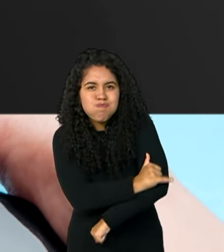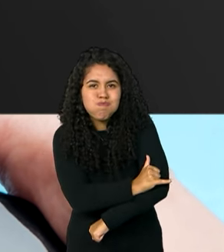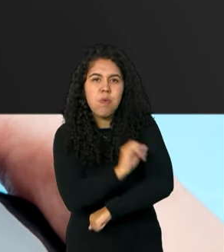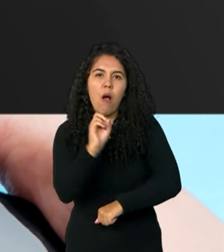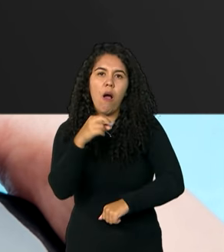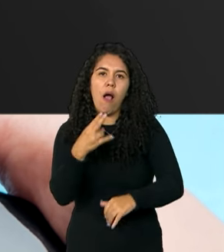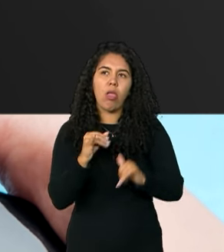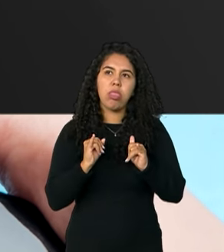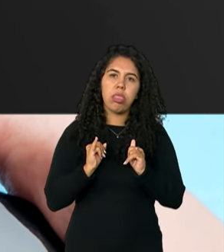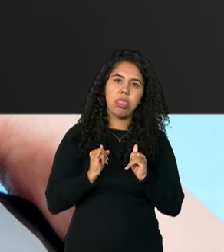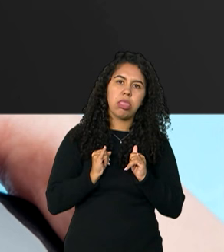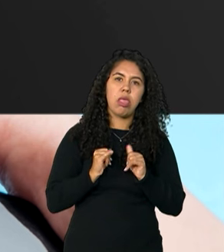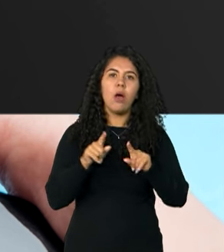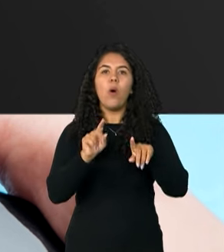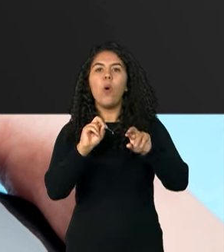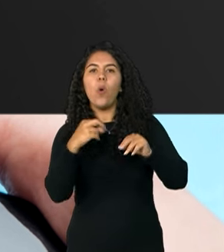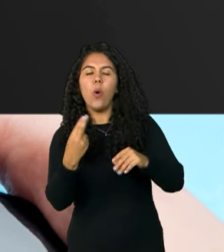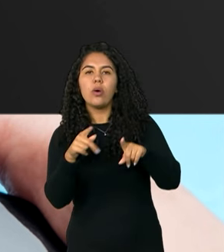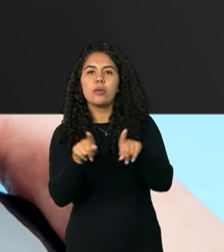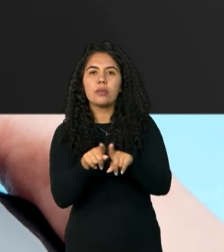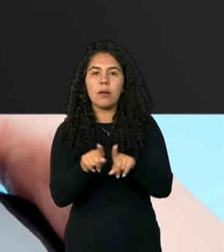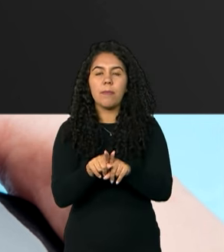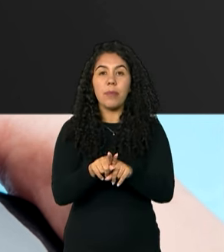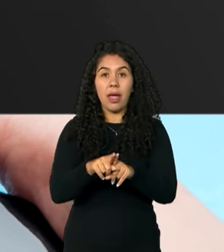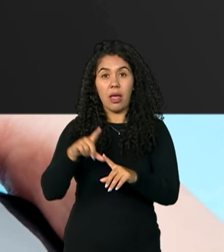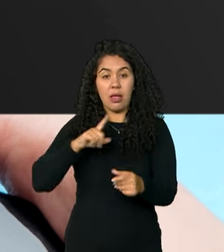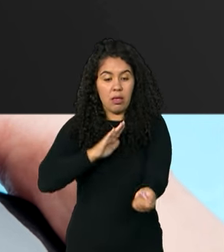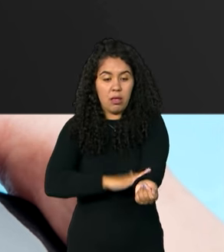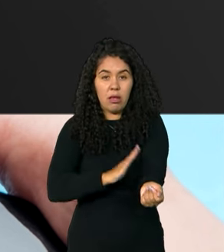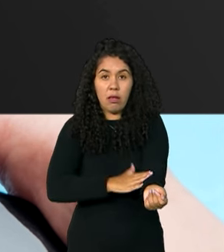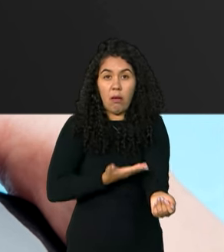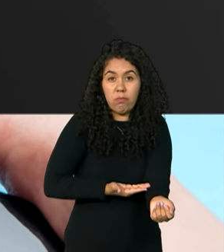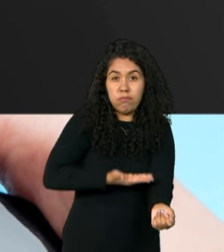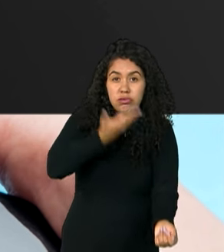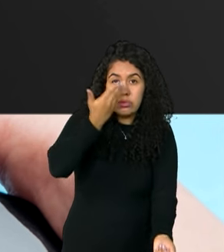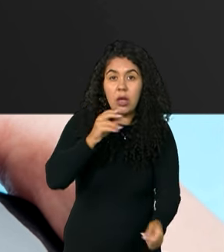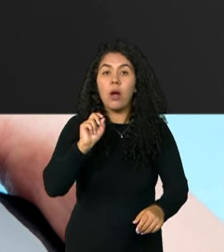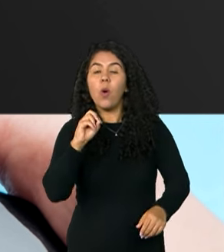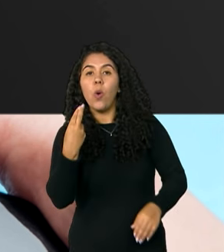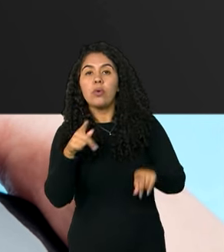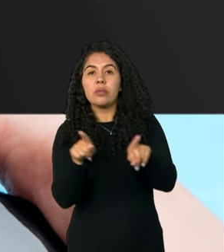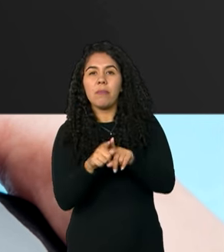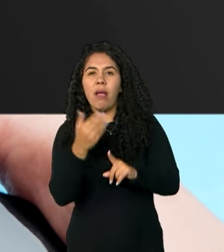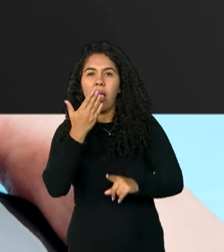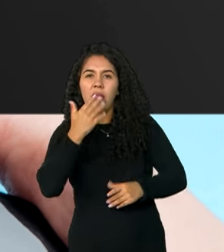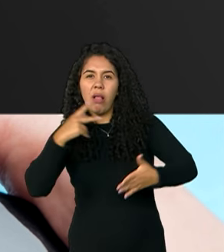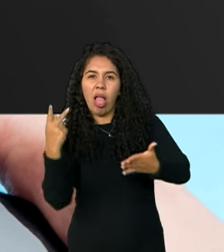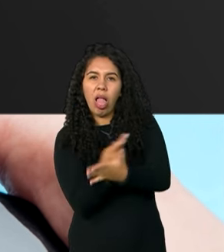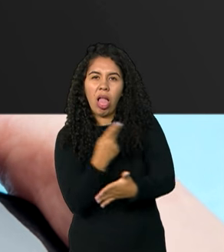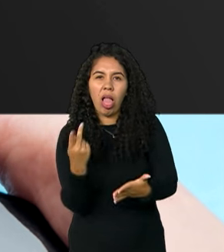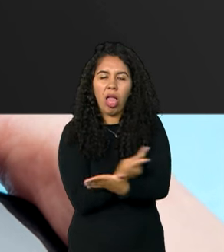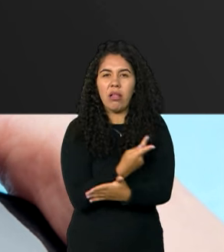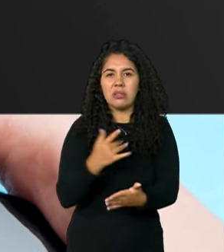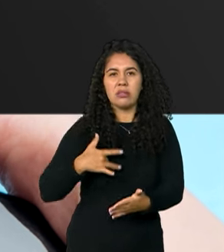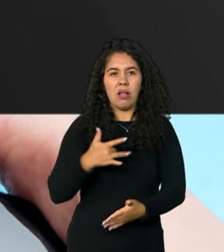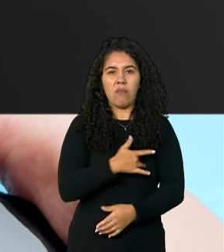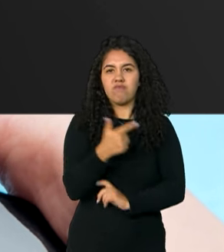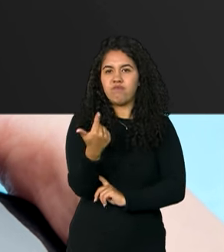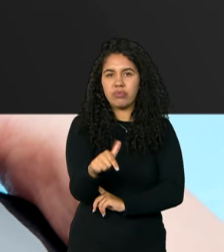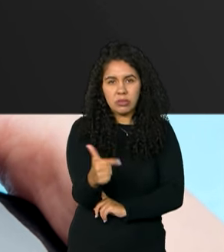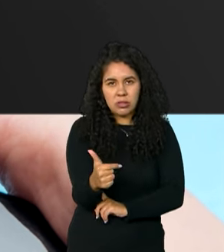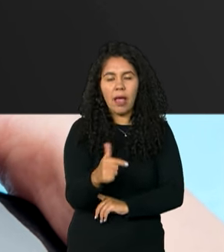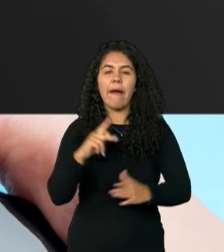triglicerídeos elevados, hipertensão e hábitos alimentares inadequados. Ocorre em